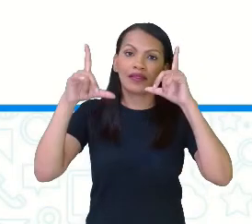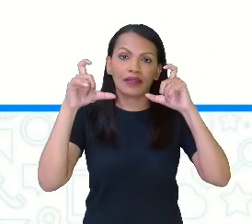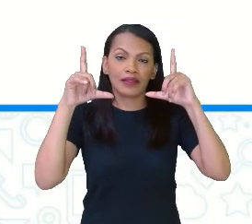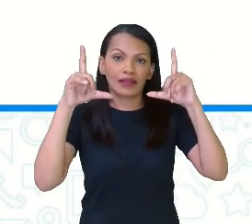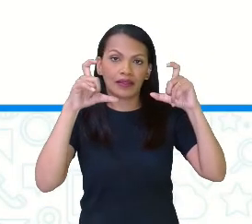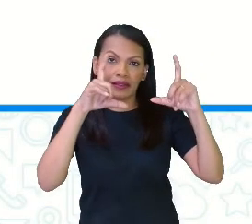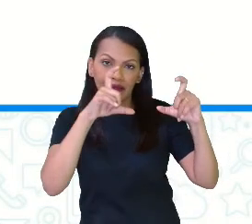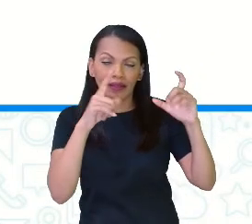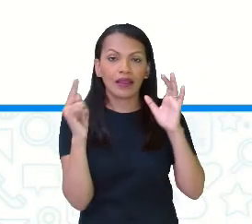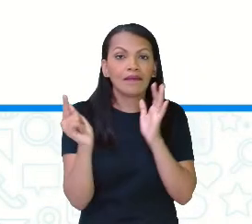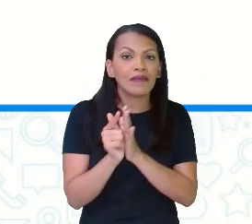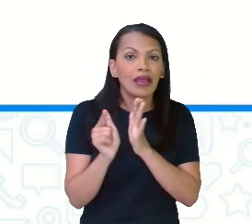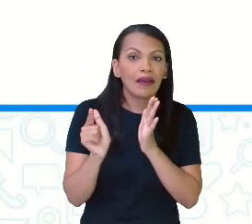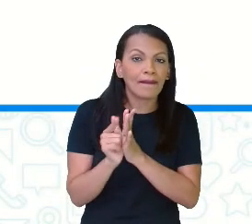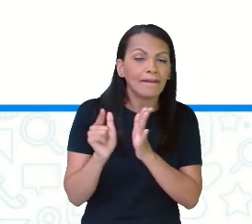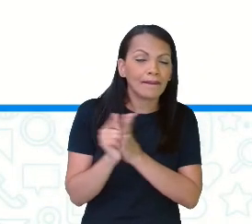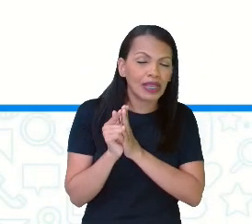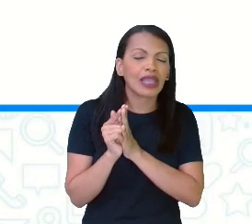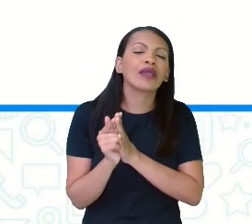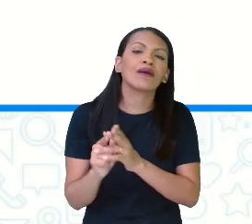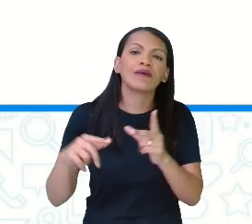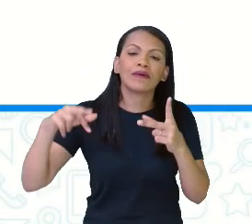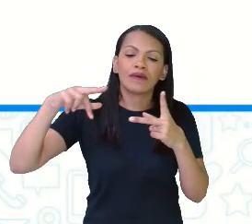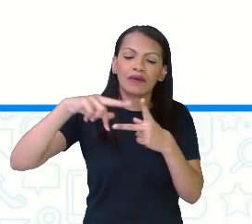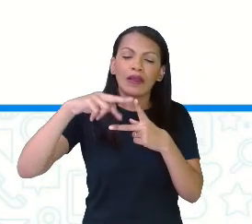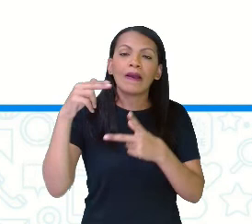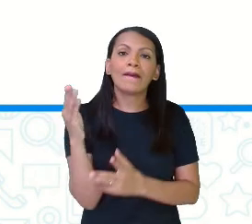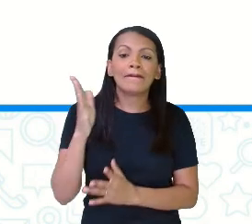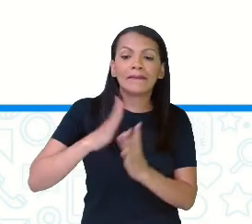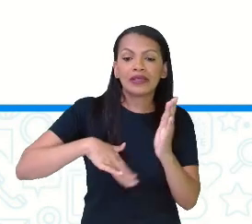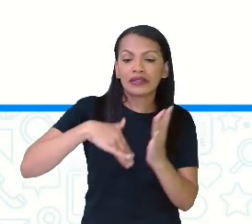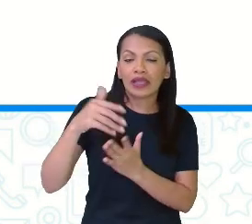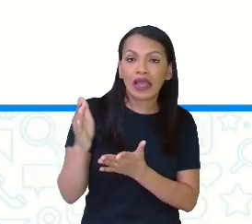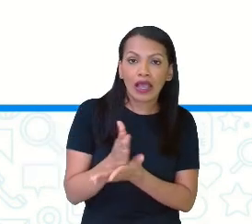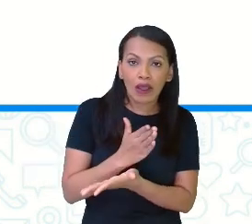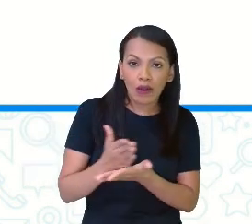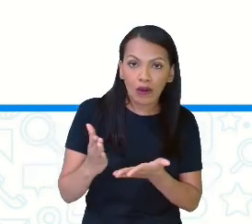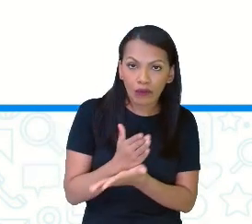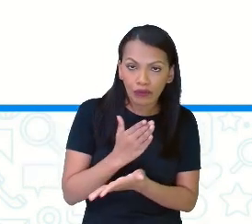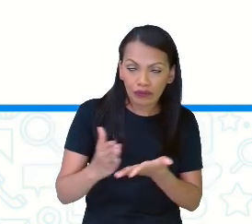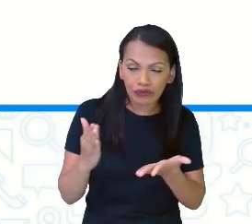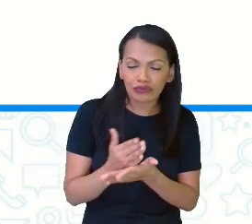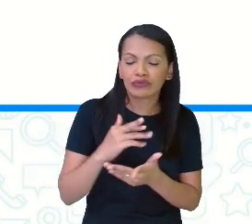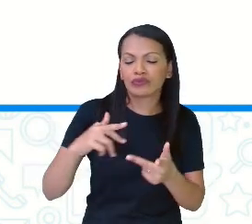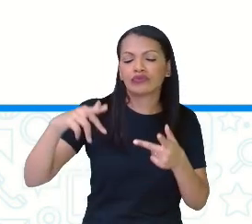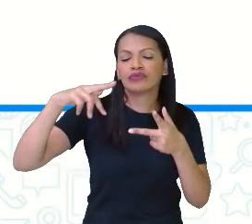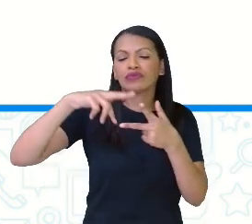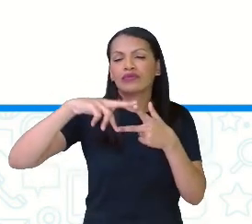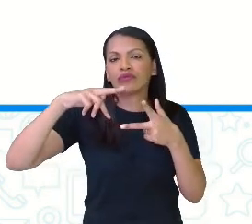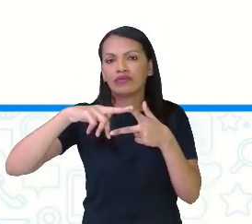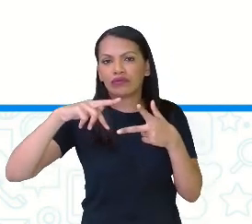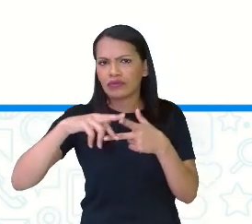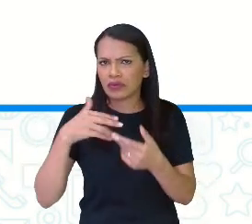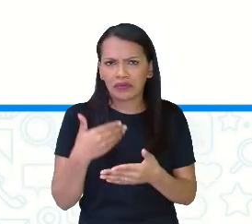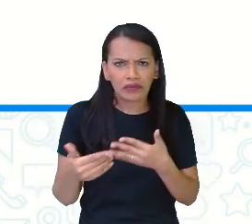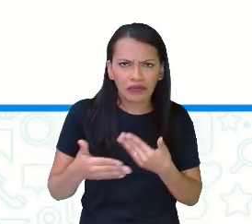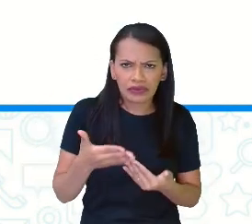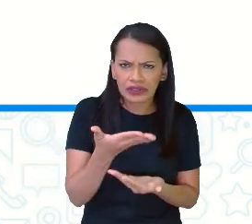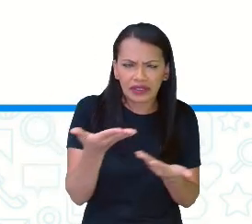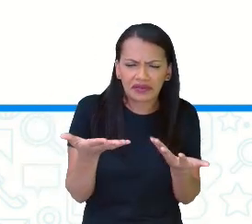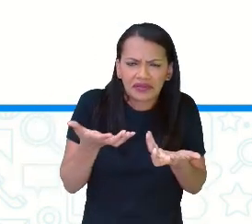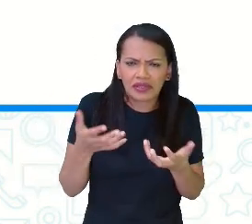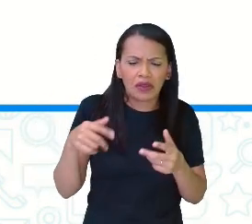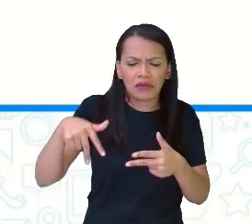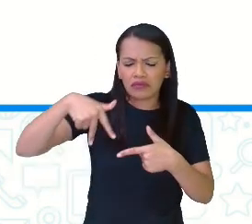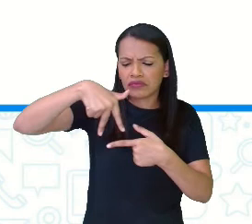pegar um papel quadriculado, né? Pinta alguns quadradinhos formando um polígono, pode ser um retângulo, um quadrado, o vocês queiram,